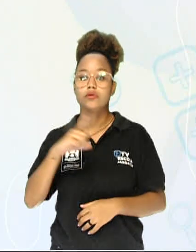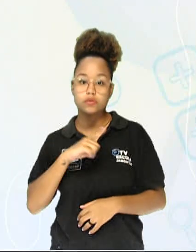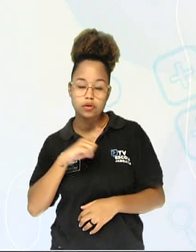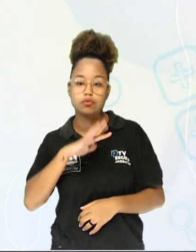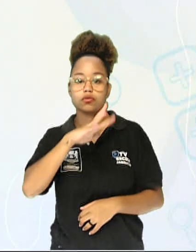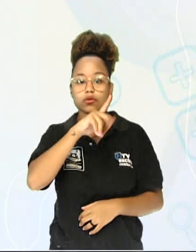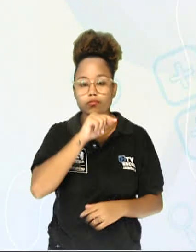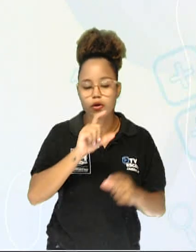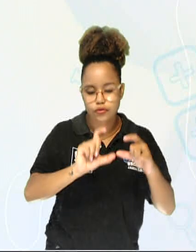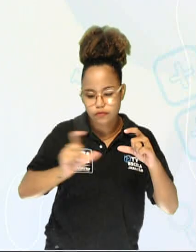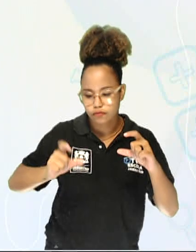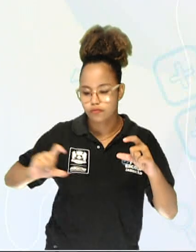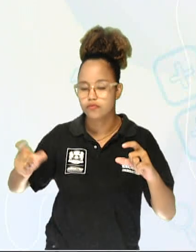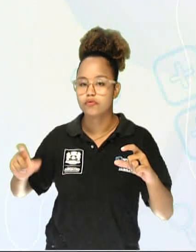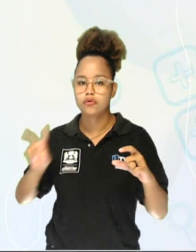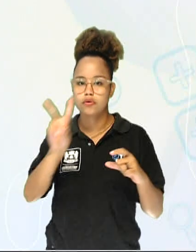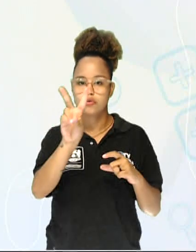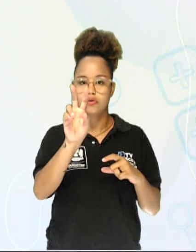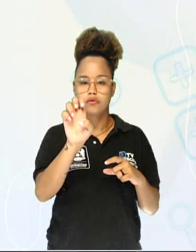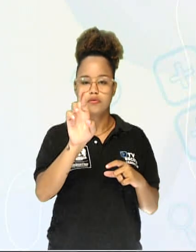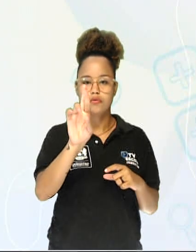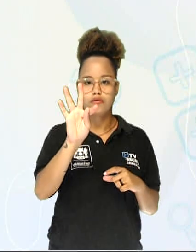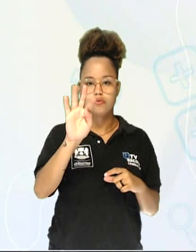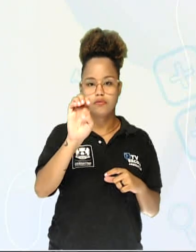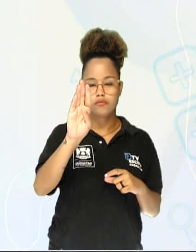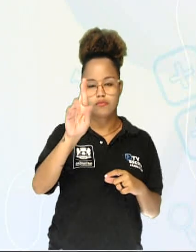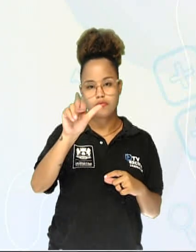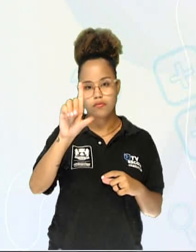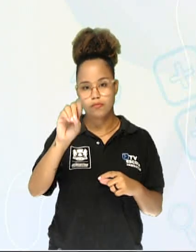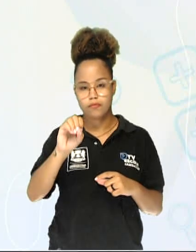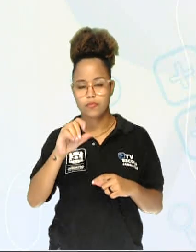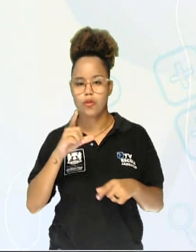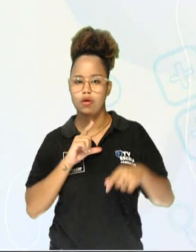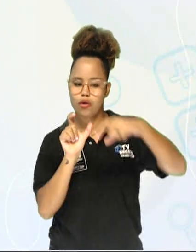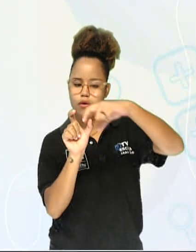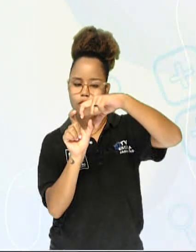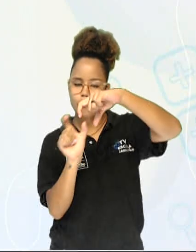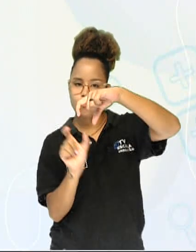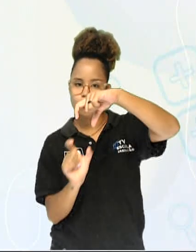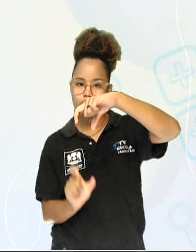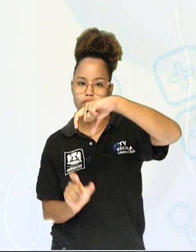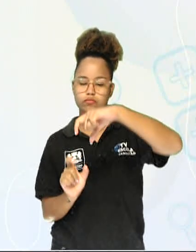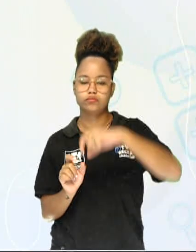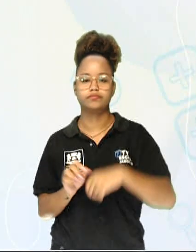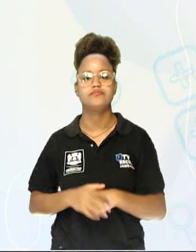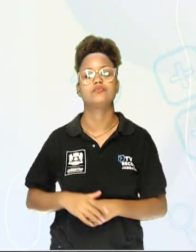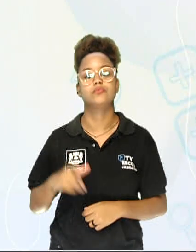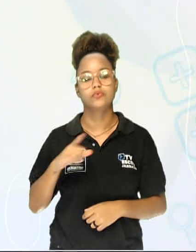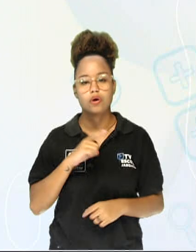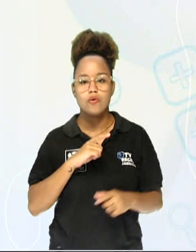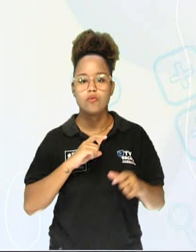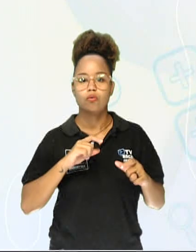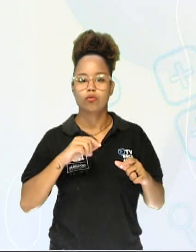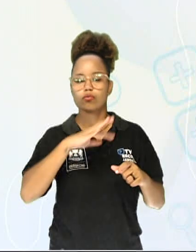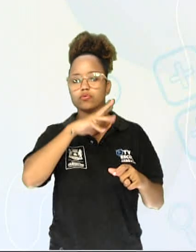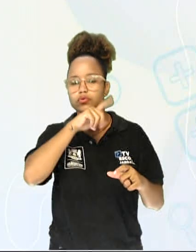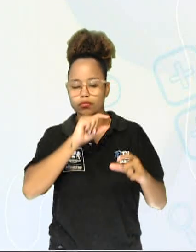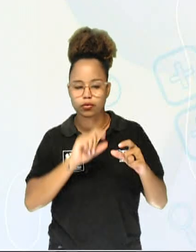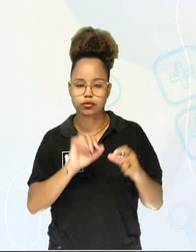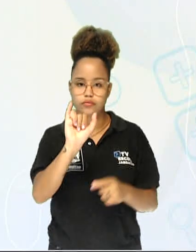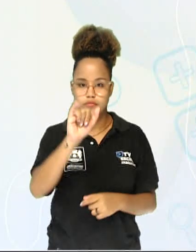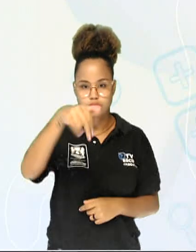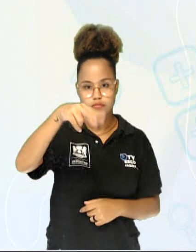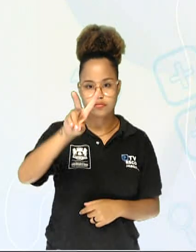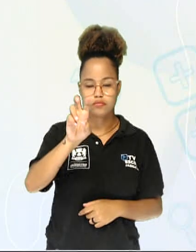vertebrados, que são animais que possuem coluna vertebral. E os animais invertebrados, que não